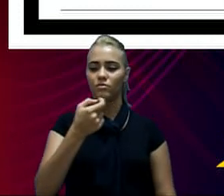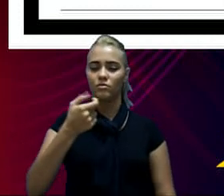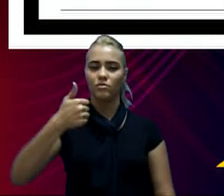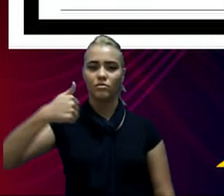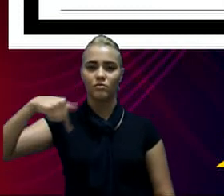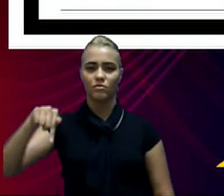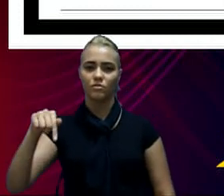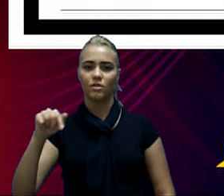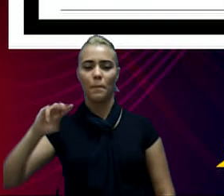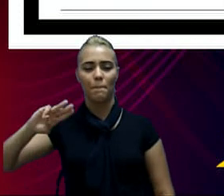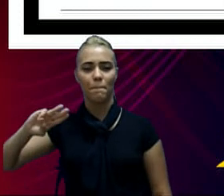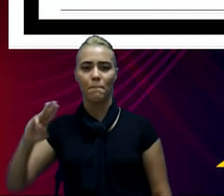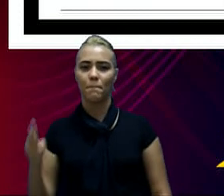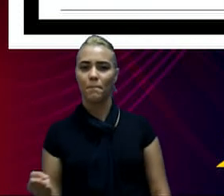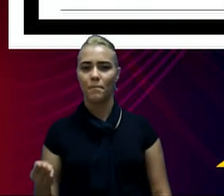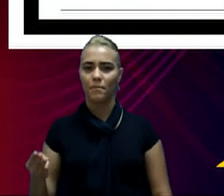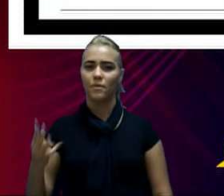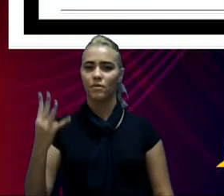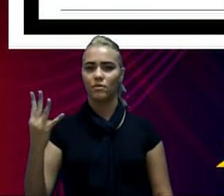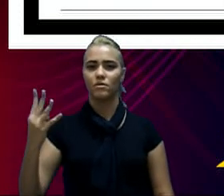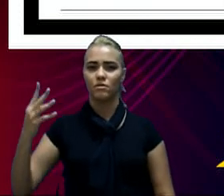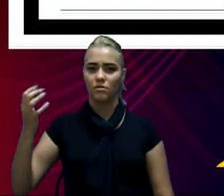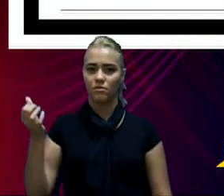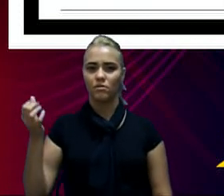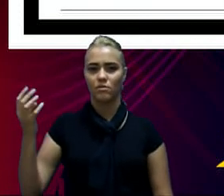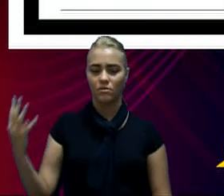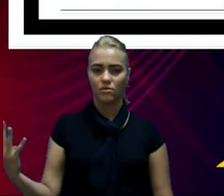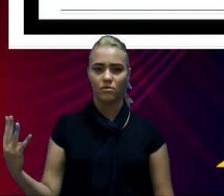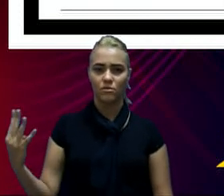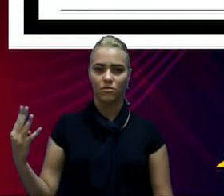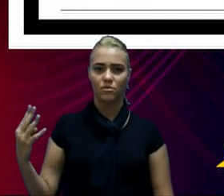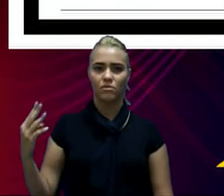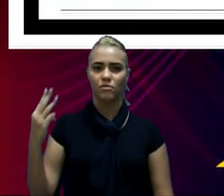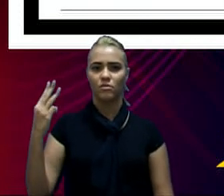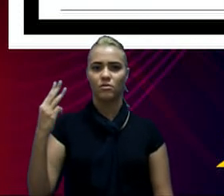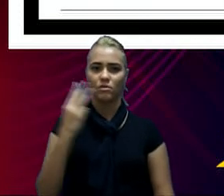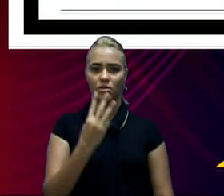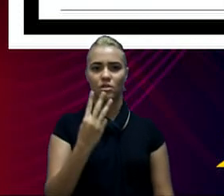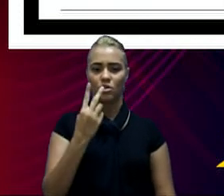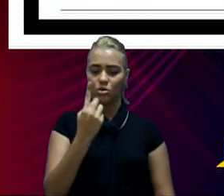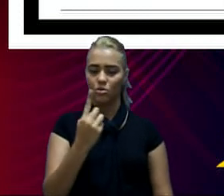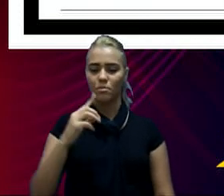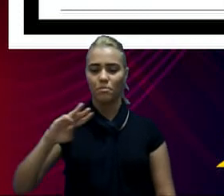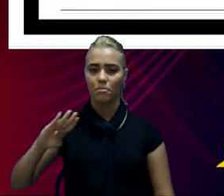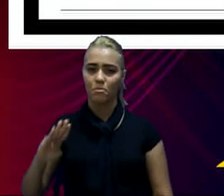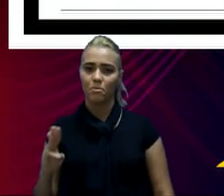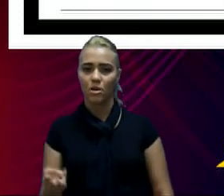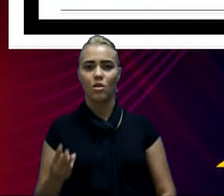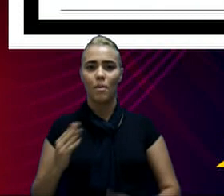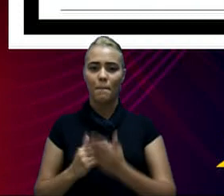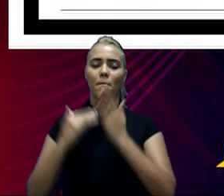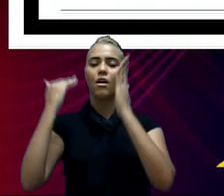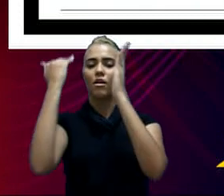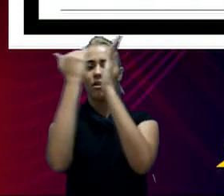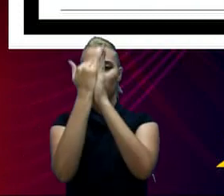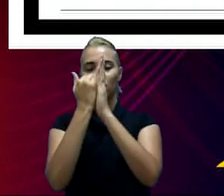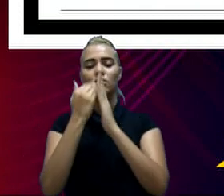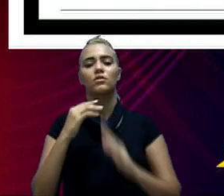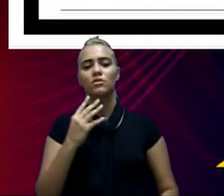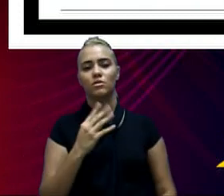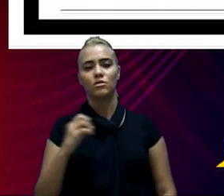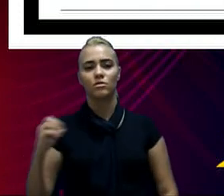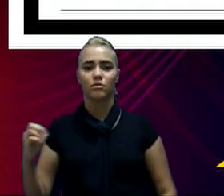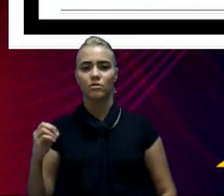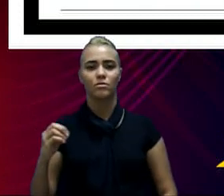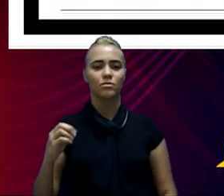,464,00, R$ 31,4 milhões a mais do que o que foi transferido